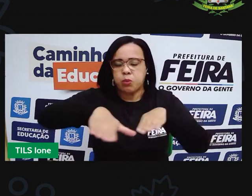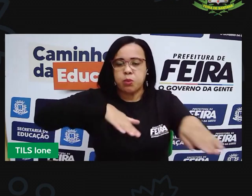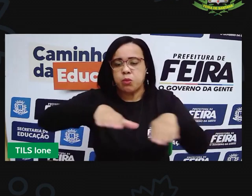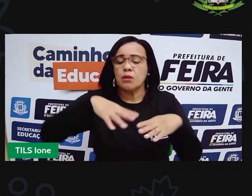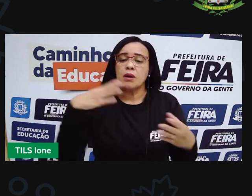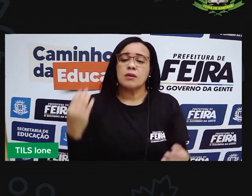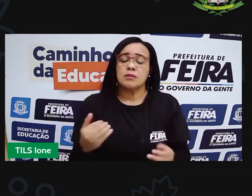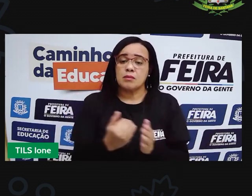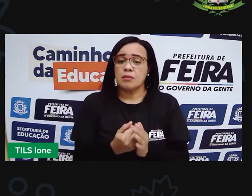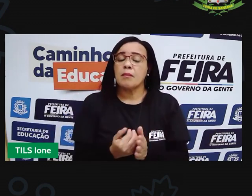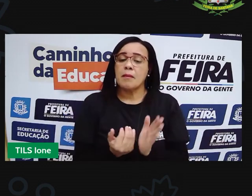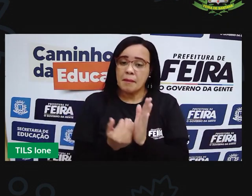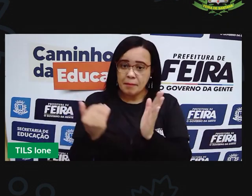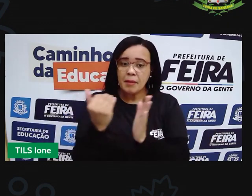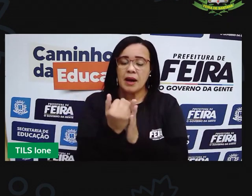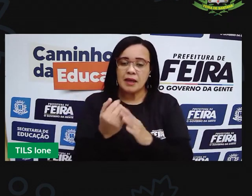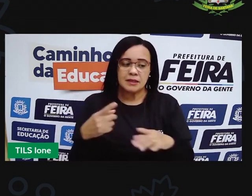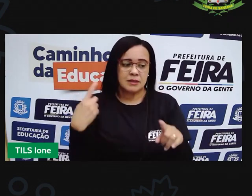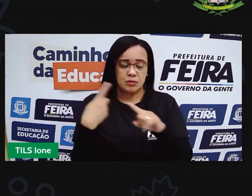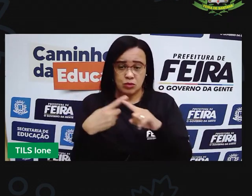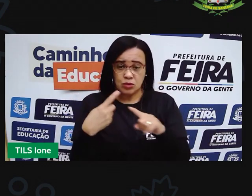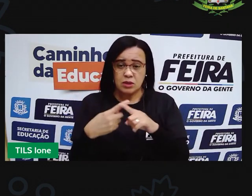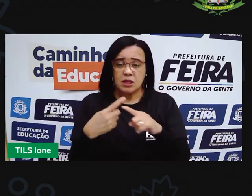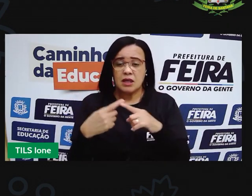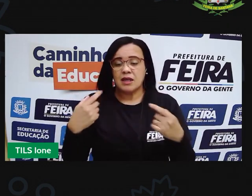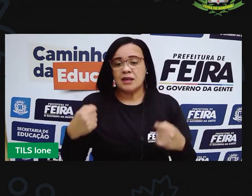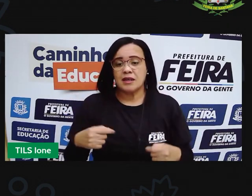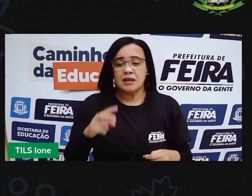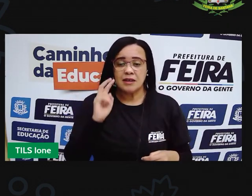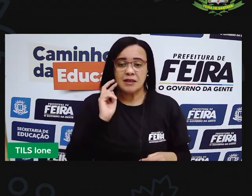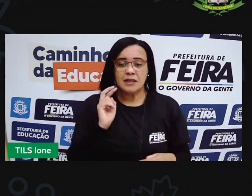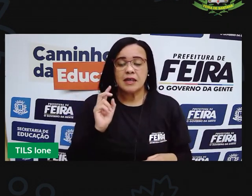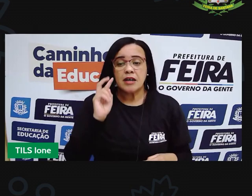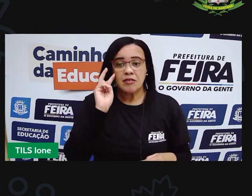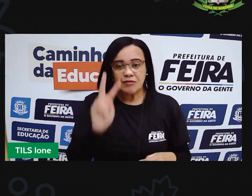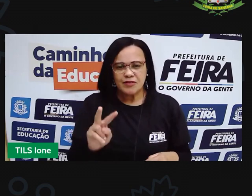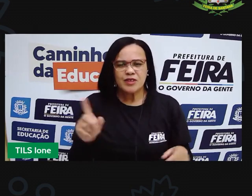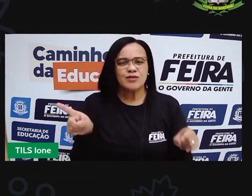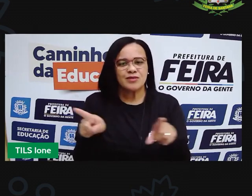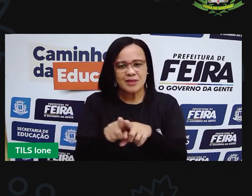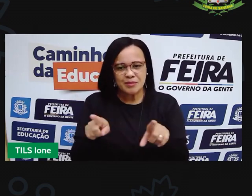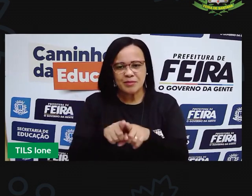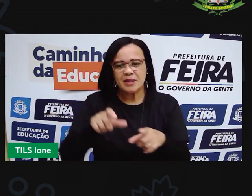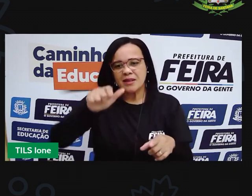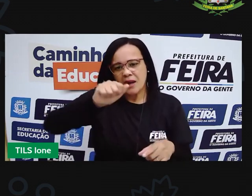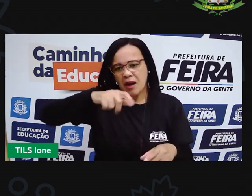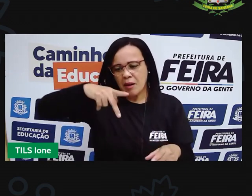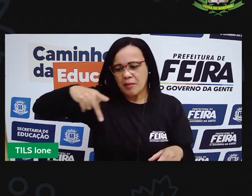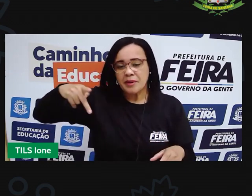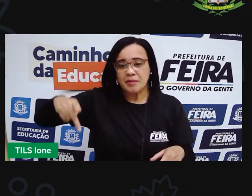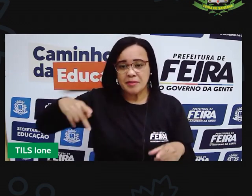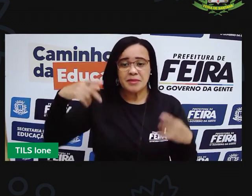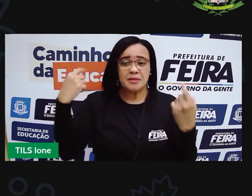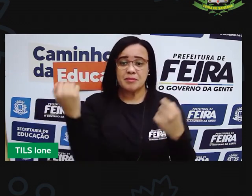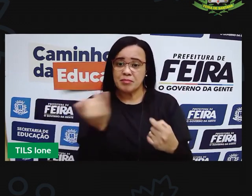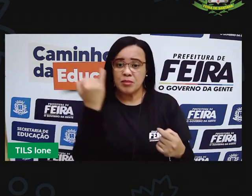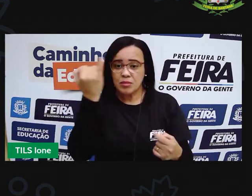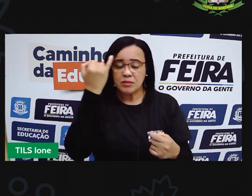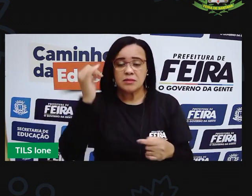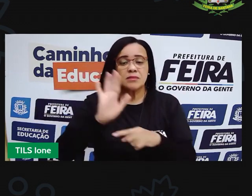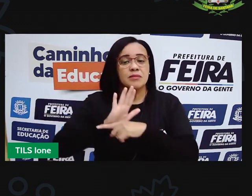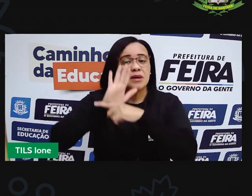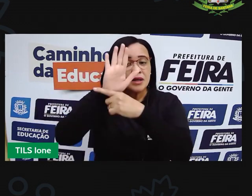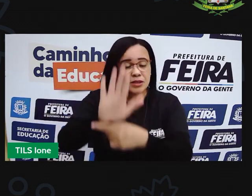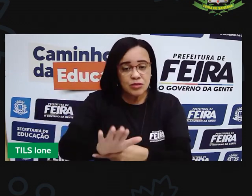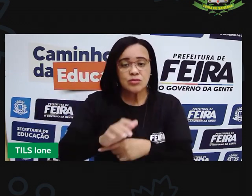usar para traçar rotas diferentes, entre pontos diferentes da cidade. E